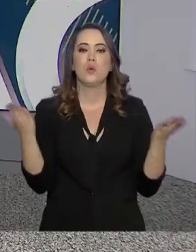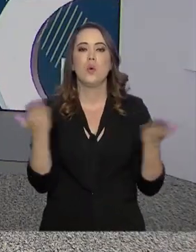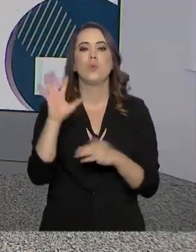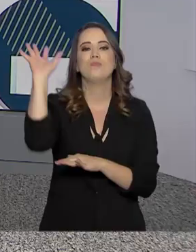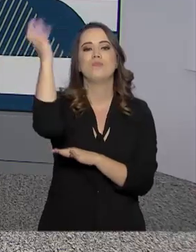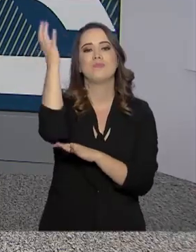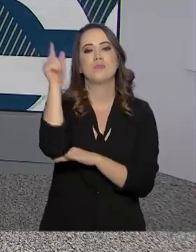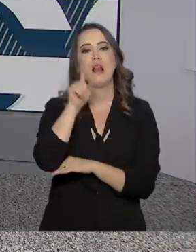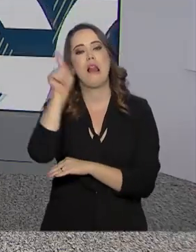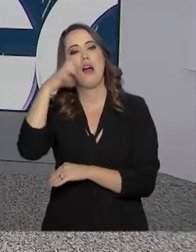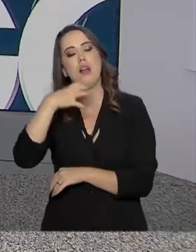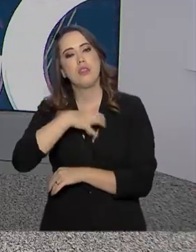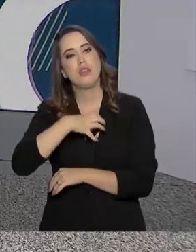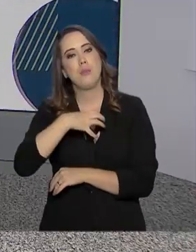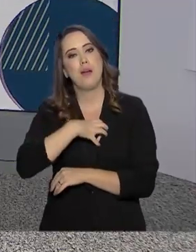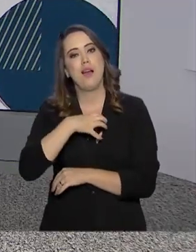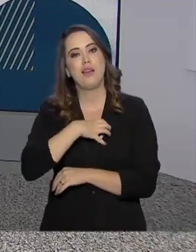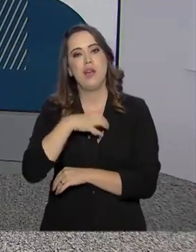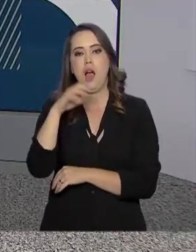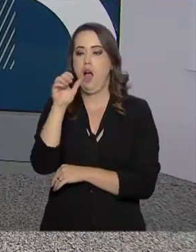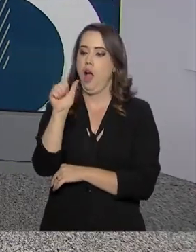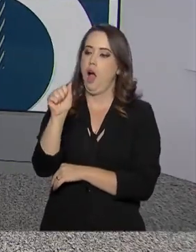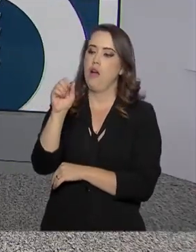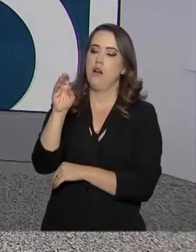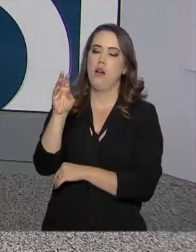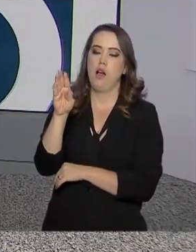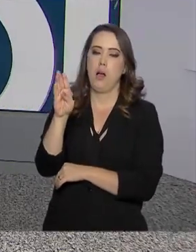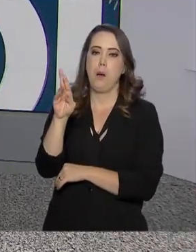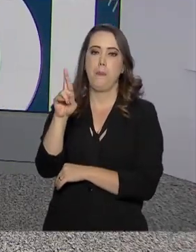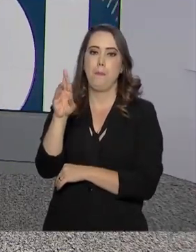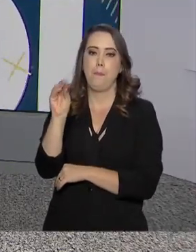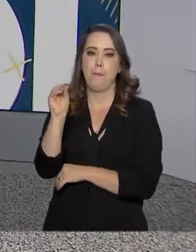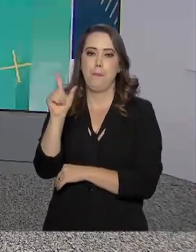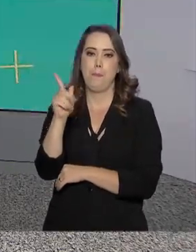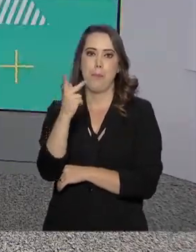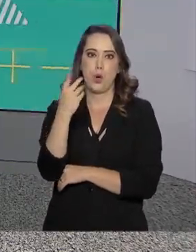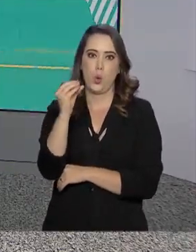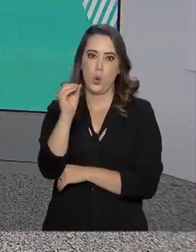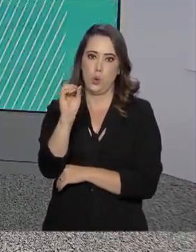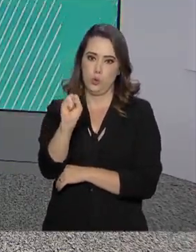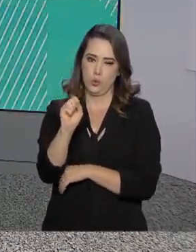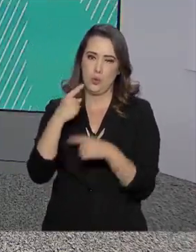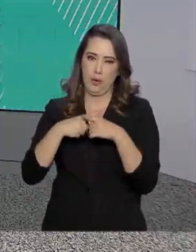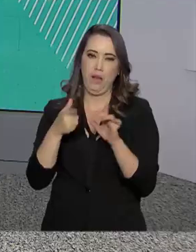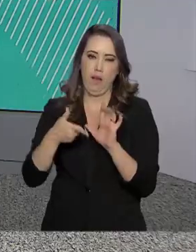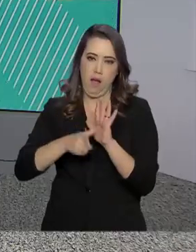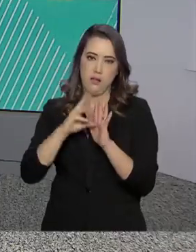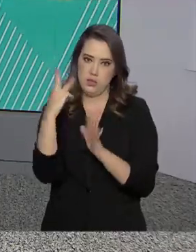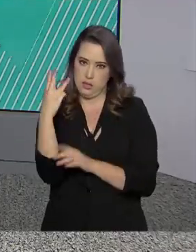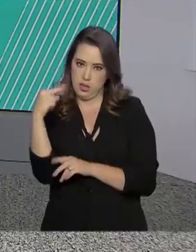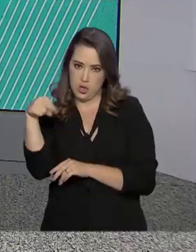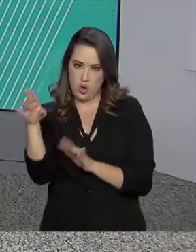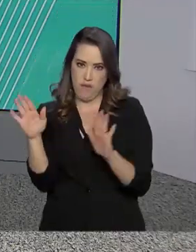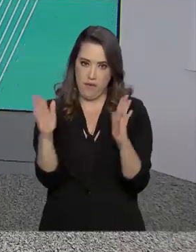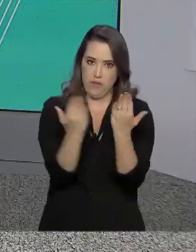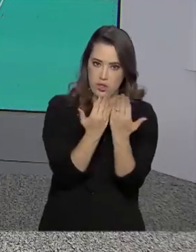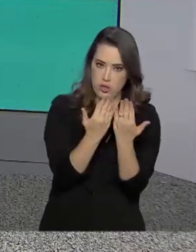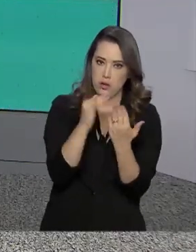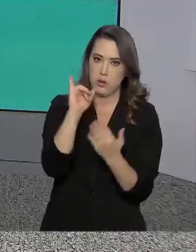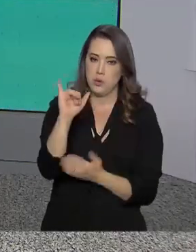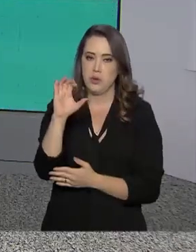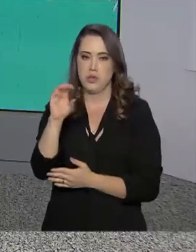Abróleos, na Bahia. Depois de ter a visitação suspensa desde o dia 3 de novembro, o Instituto Chico Mendes de Conservação da